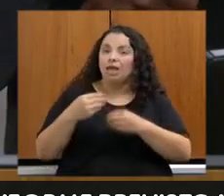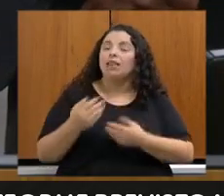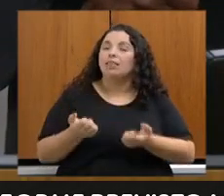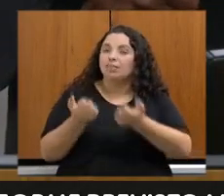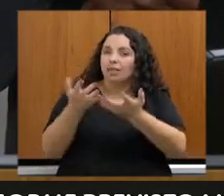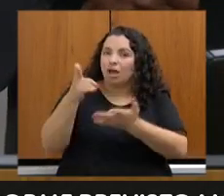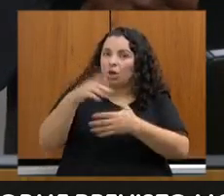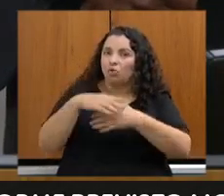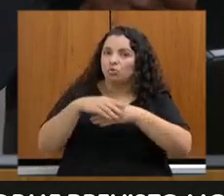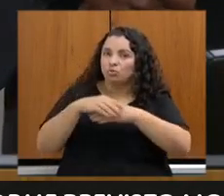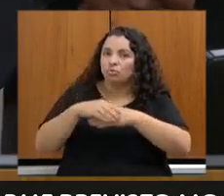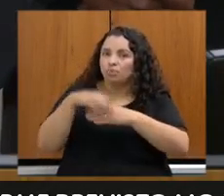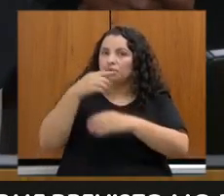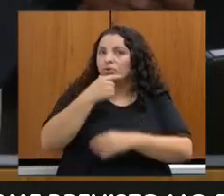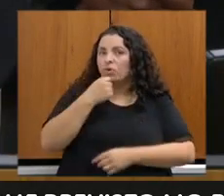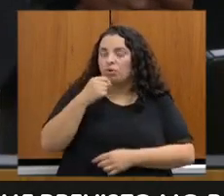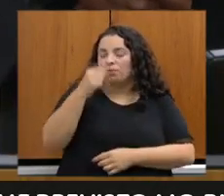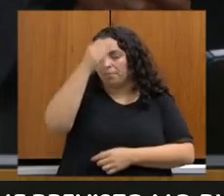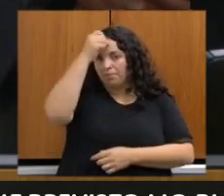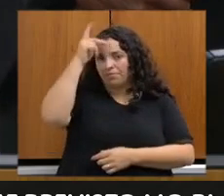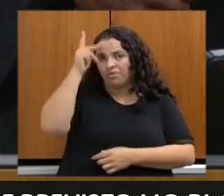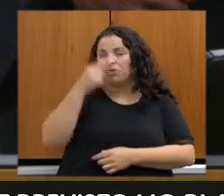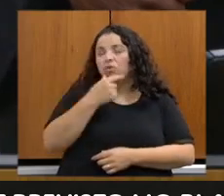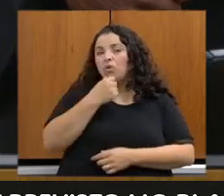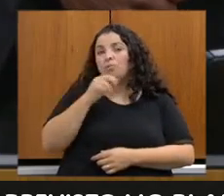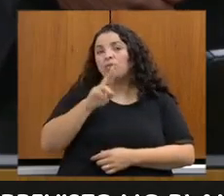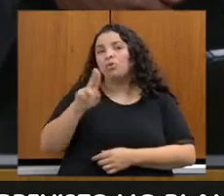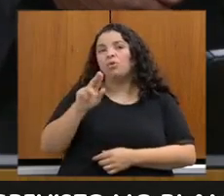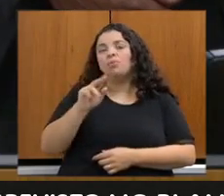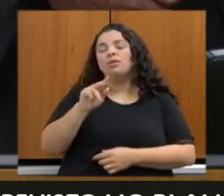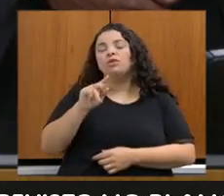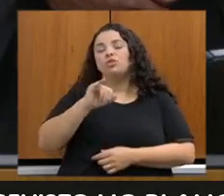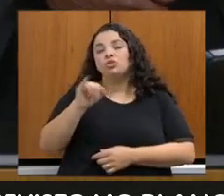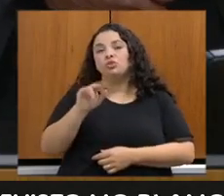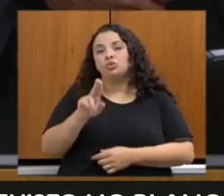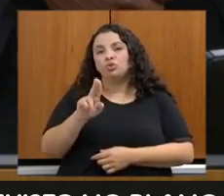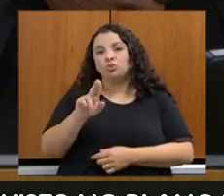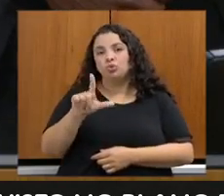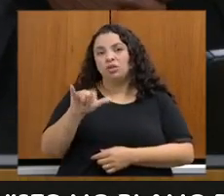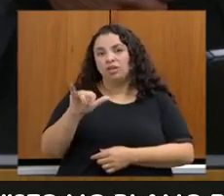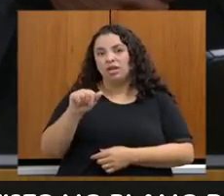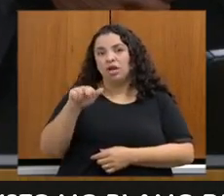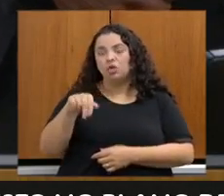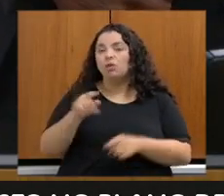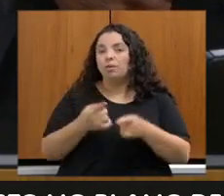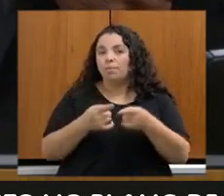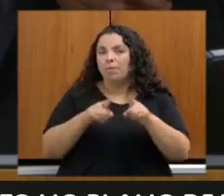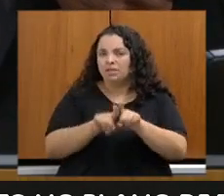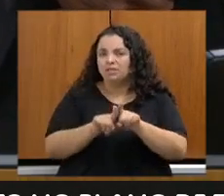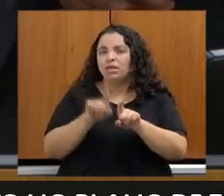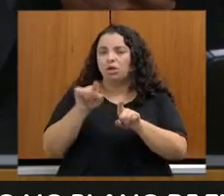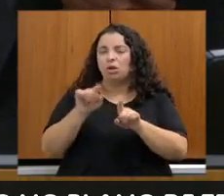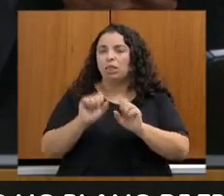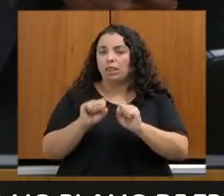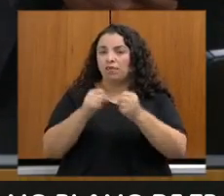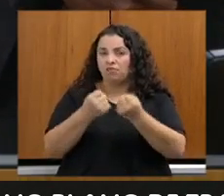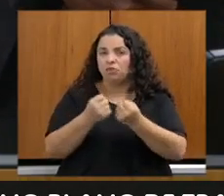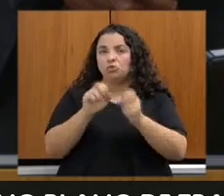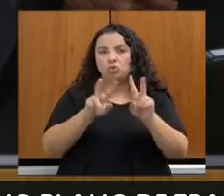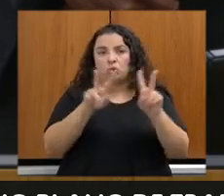prefeito Juliano, grande parceiro, grande defensor da causa ambiental, um grande